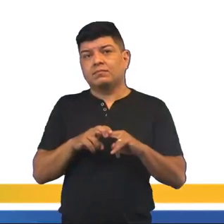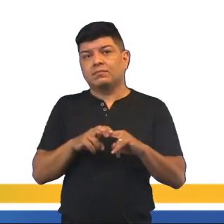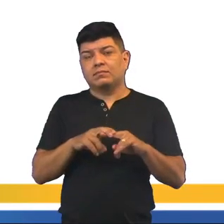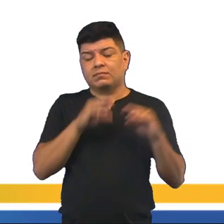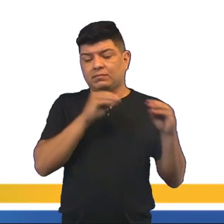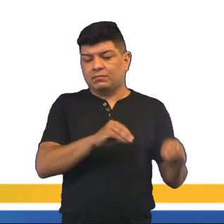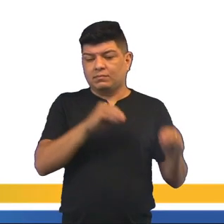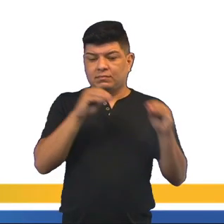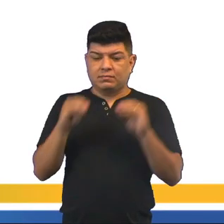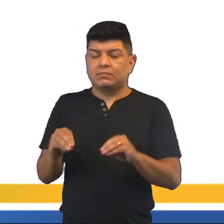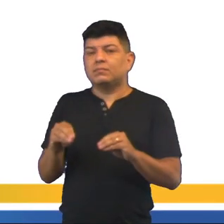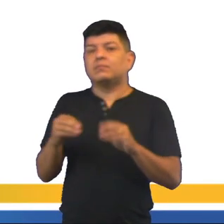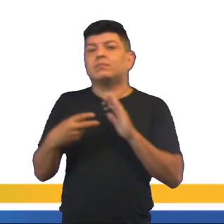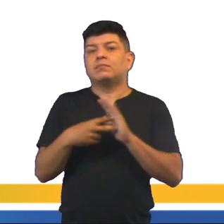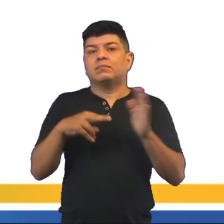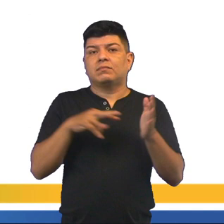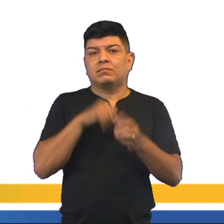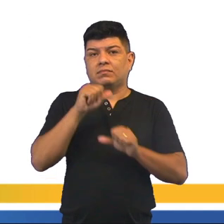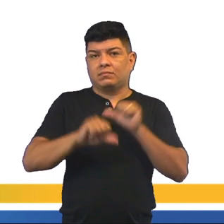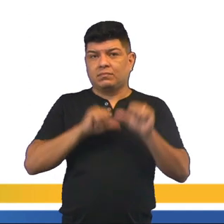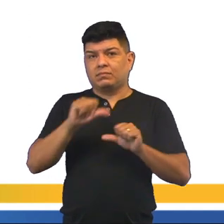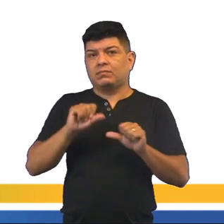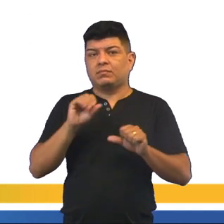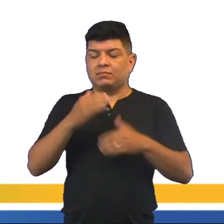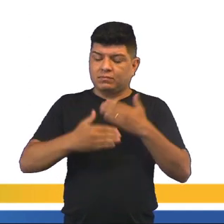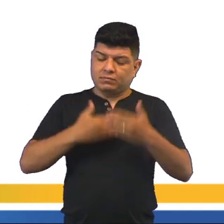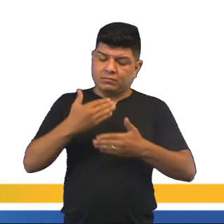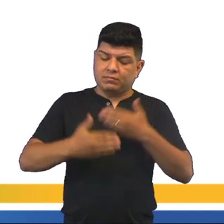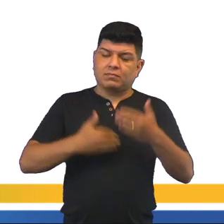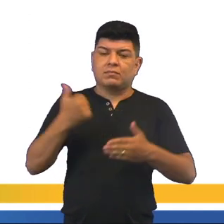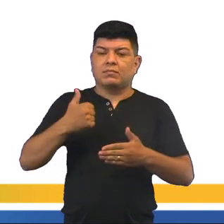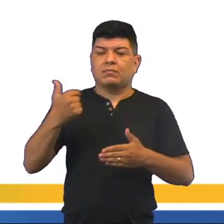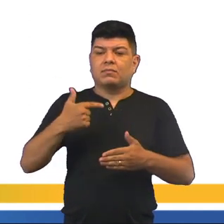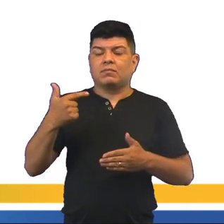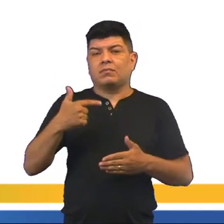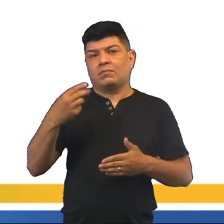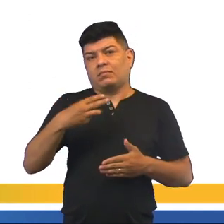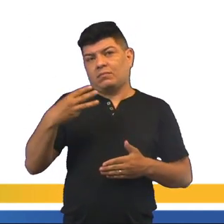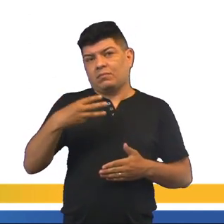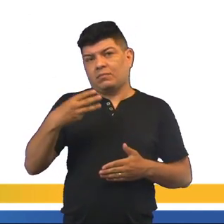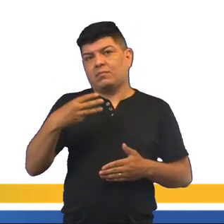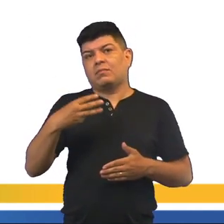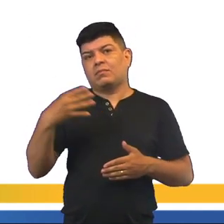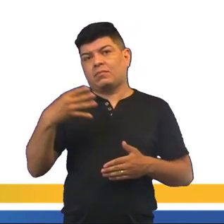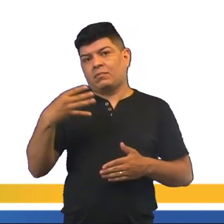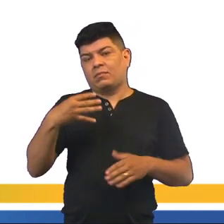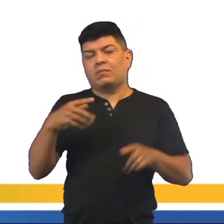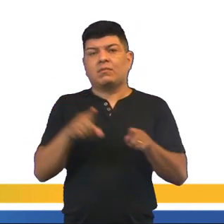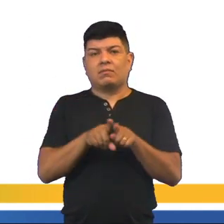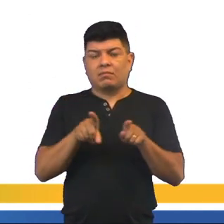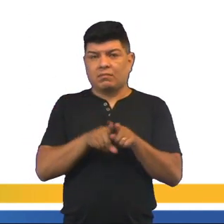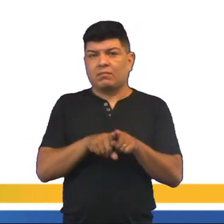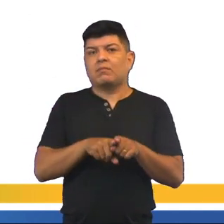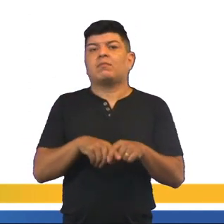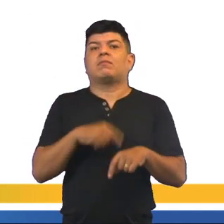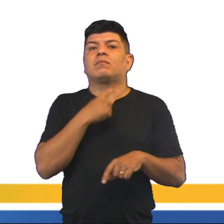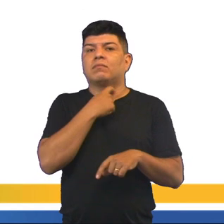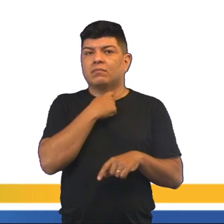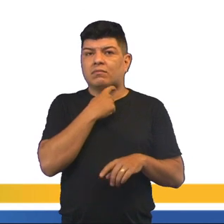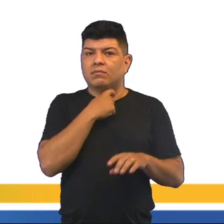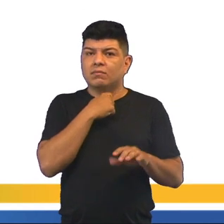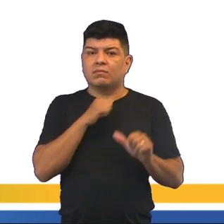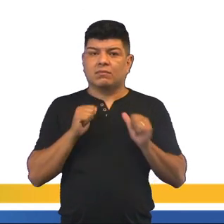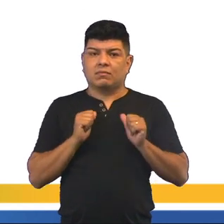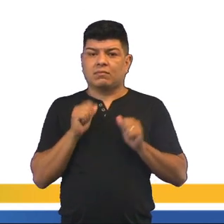transição demográfica, eu estou falando dessa mudança que foi ocorrendo na primeira fase, segunda, terceira e quarta fase, que é a